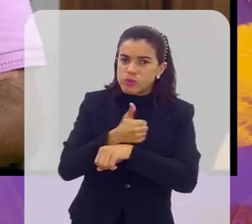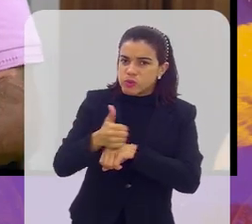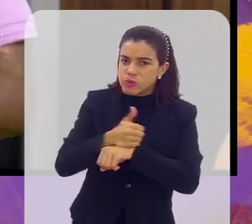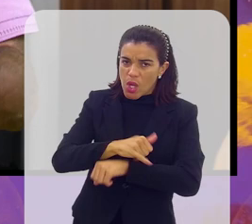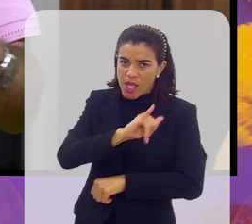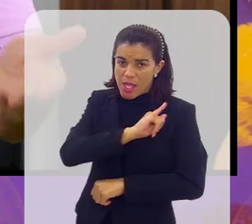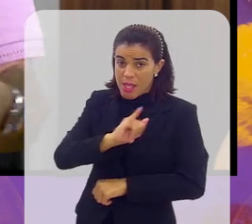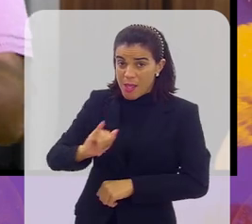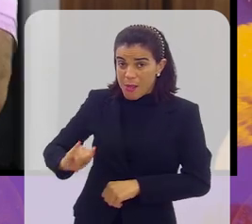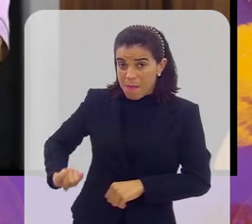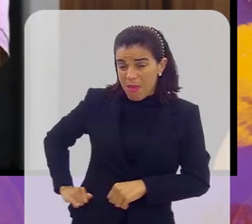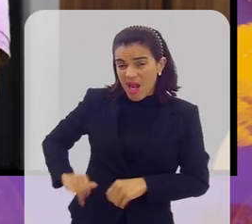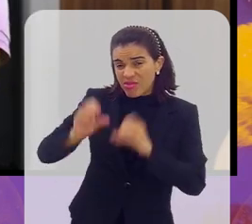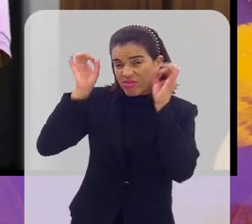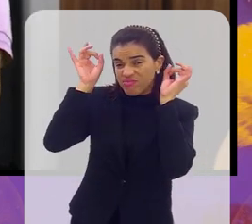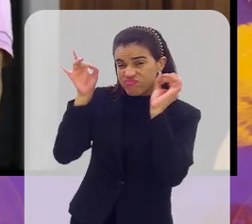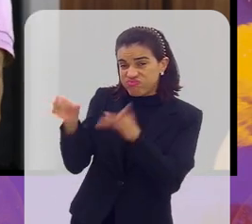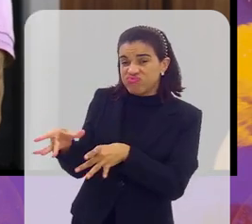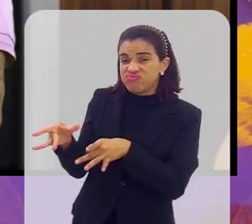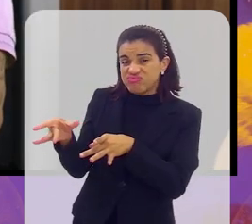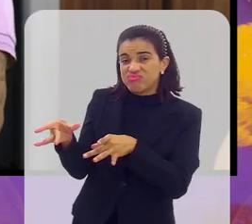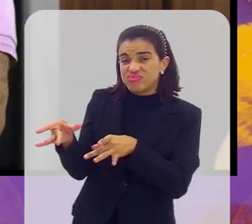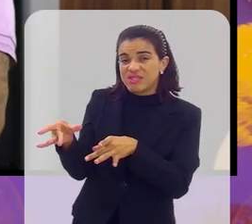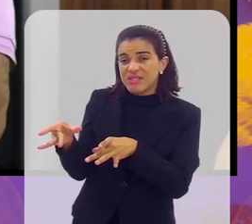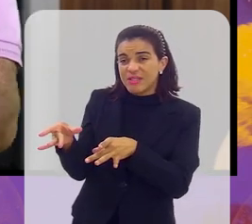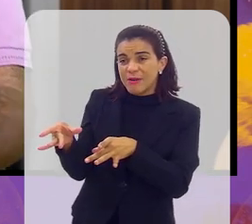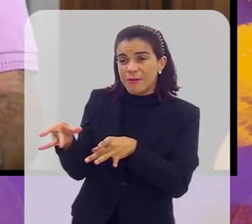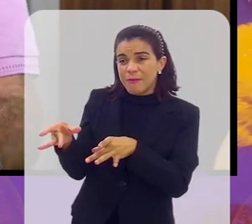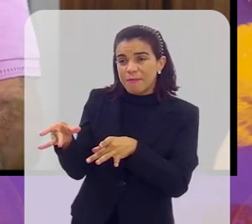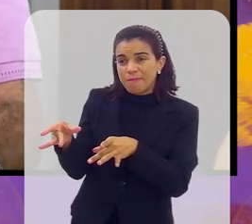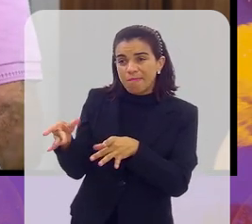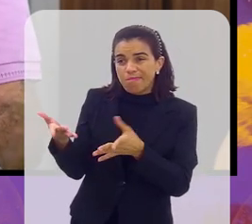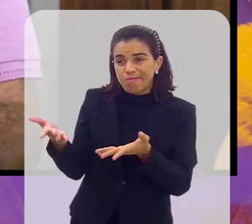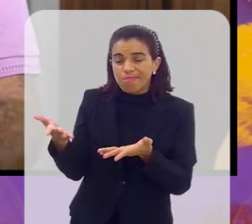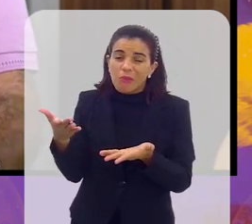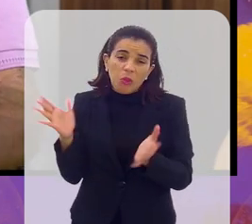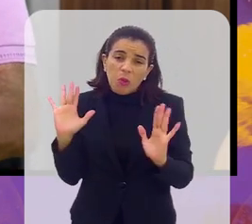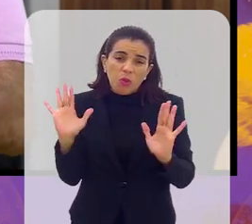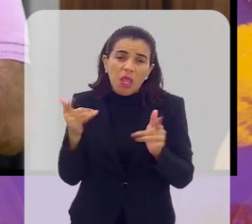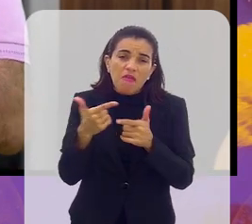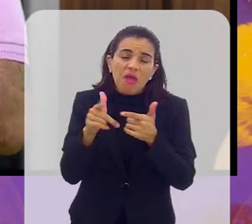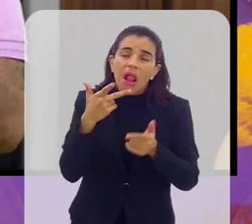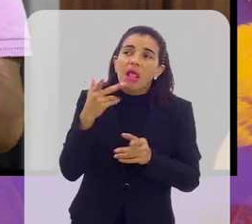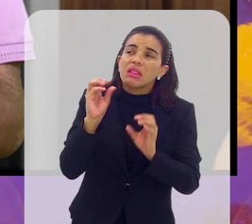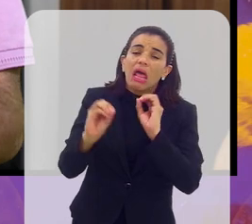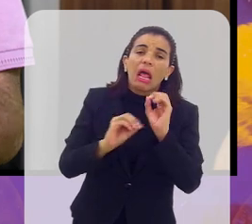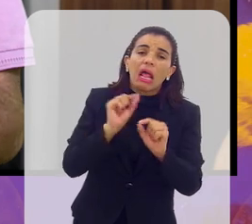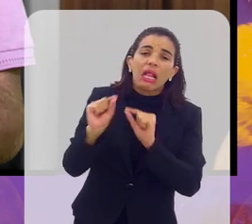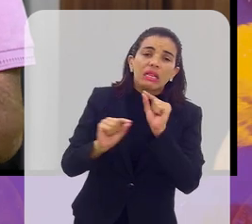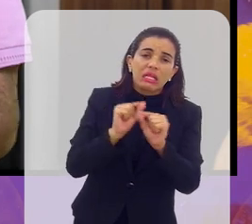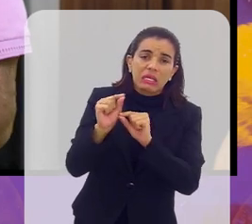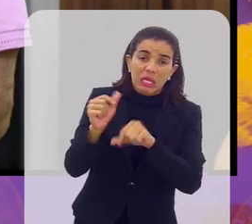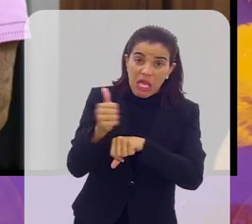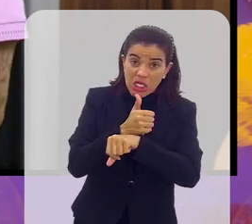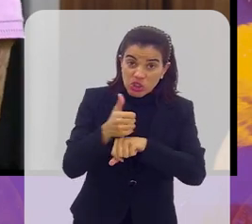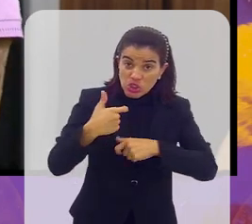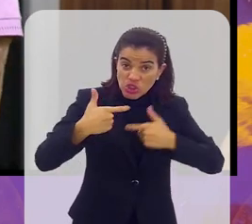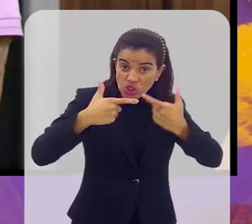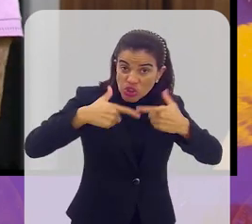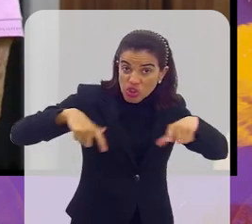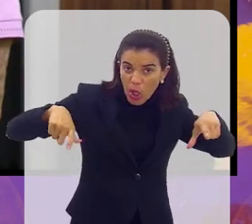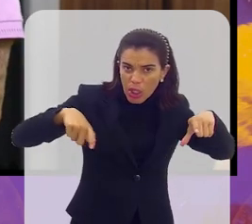Adriano, que não quis levar a sério mais o futebol, lamentavelmente, a gente não tem o que dizer do Adriano